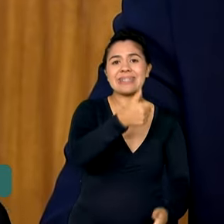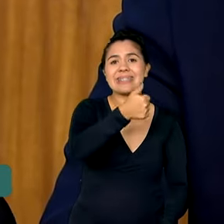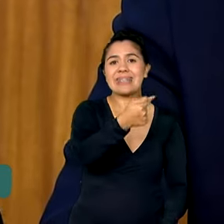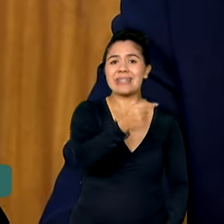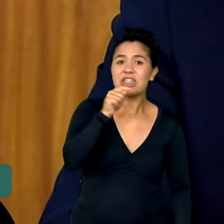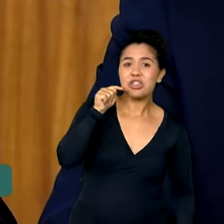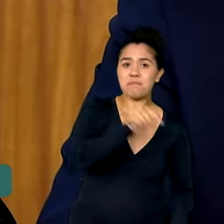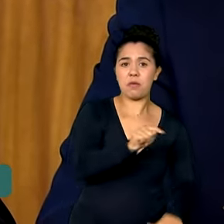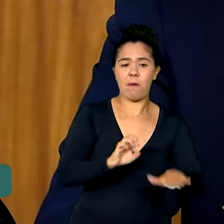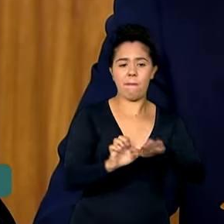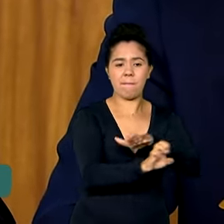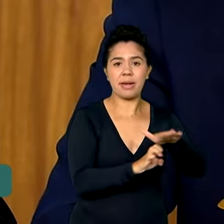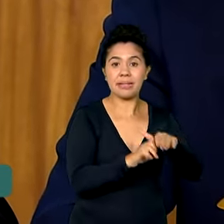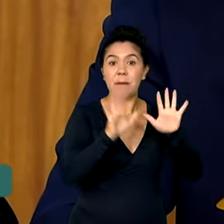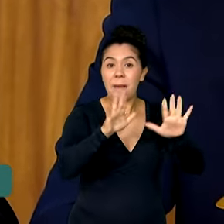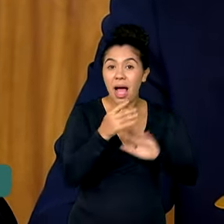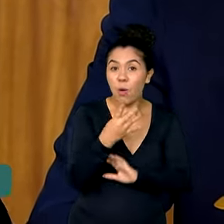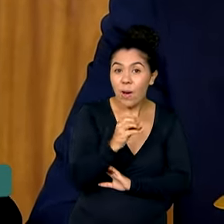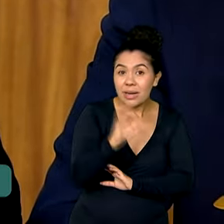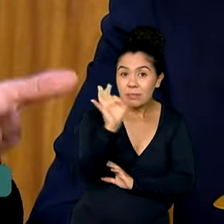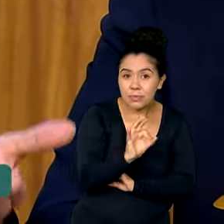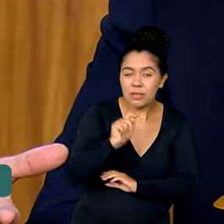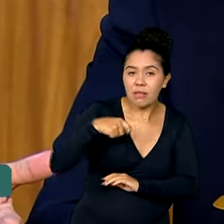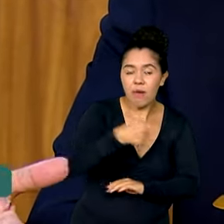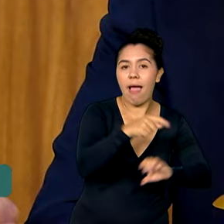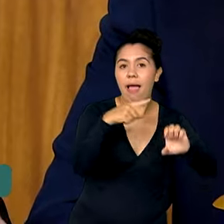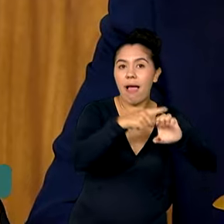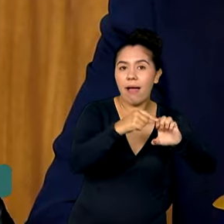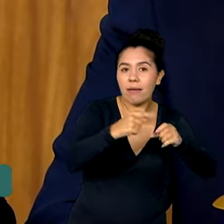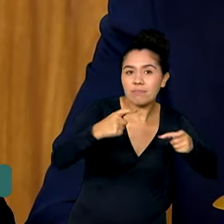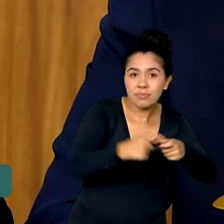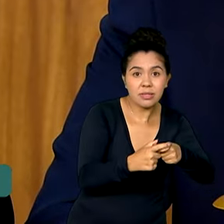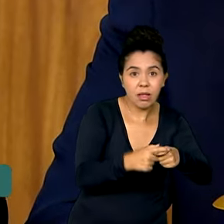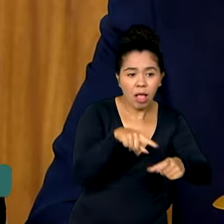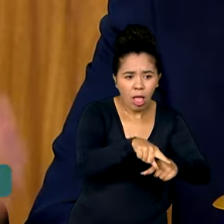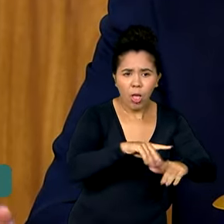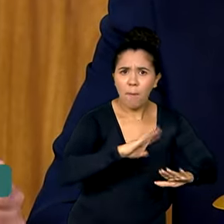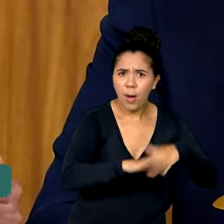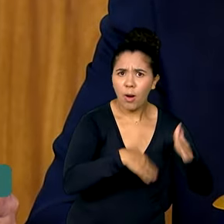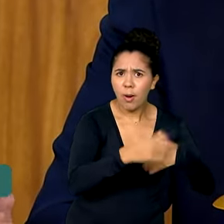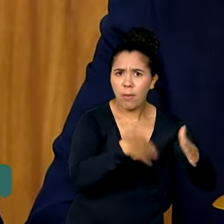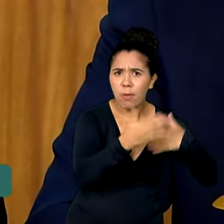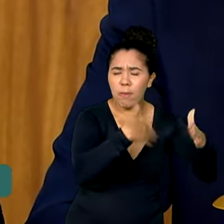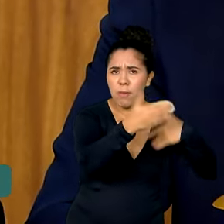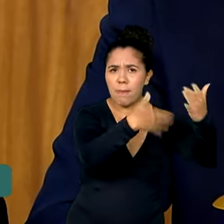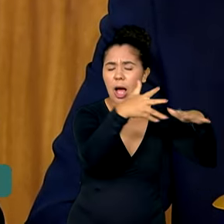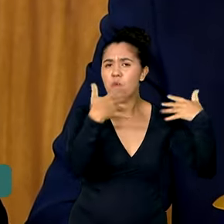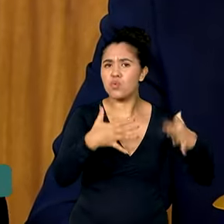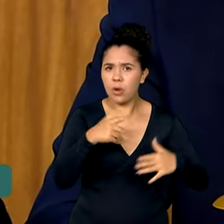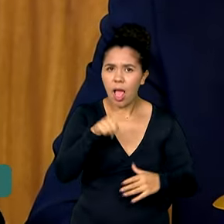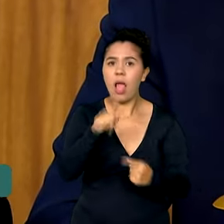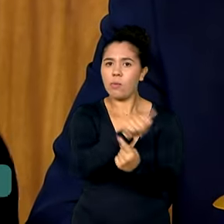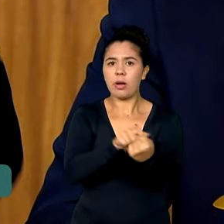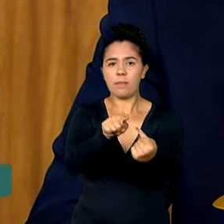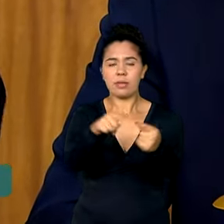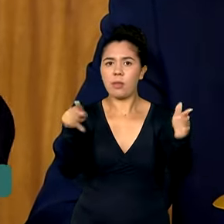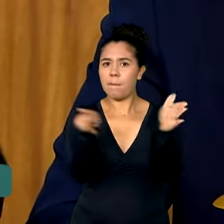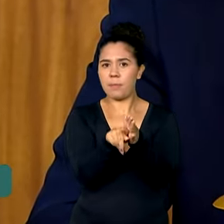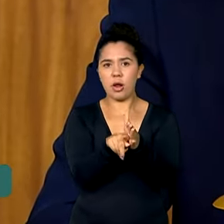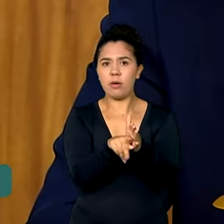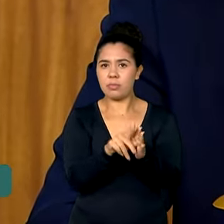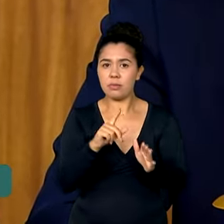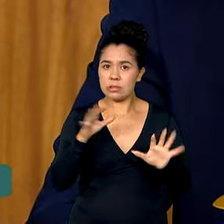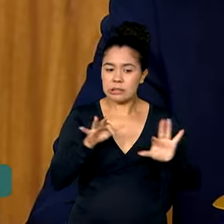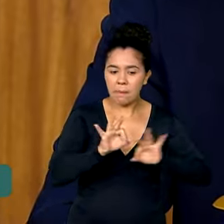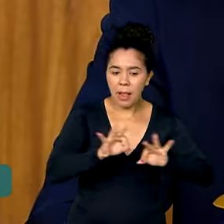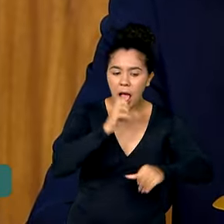delas microempresas. E isso não para de crescer, nós vamos ter que... Essa era uma meta para ser alcançada pela Apex no nosso planejamento ano que